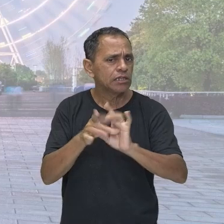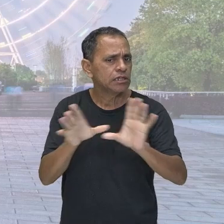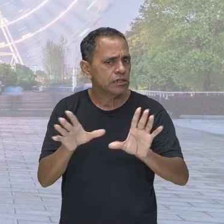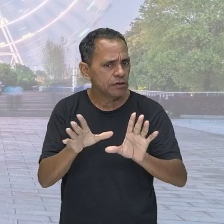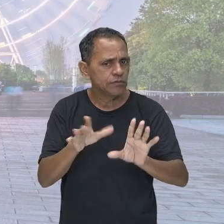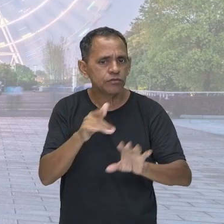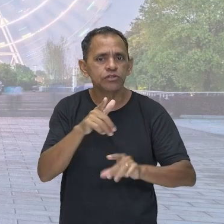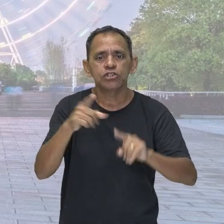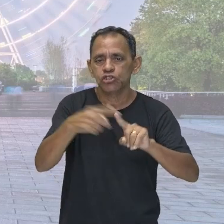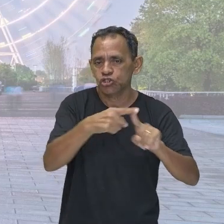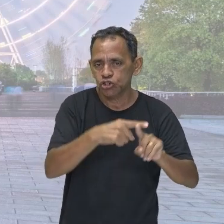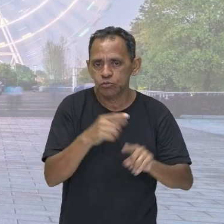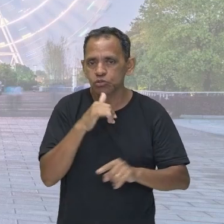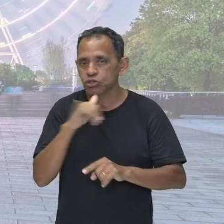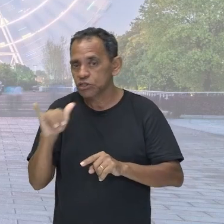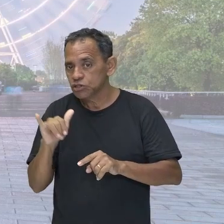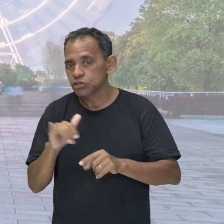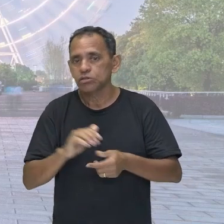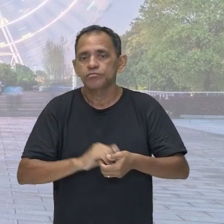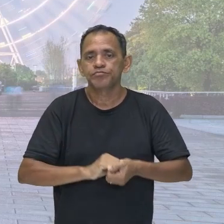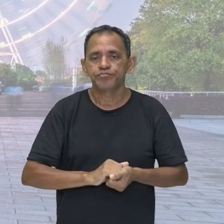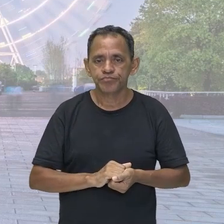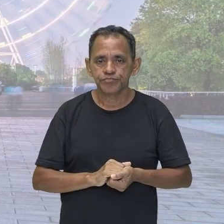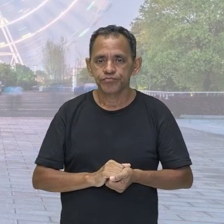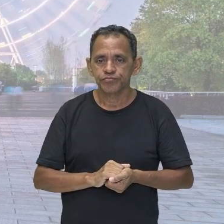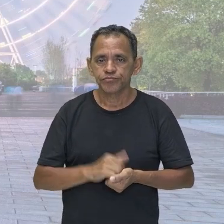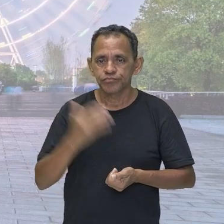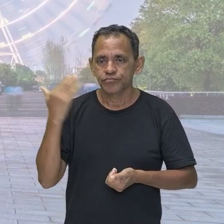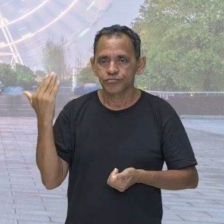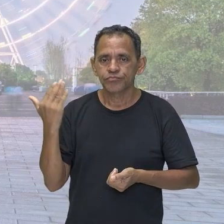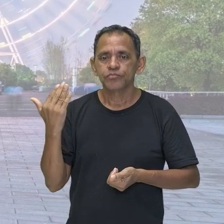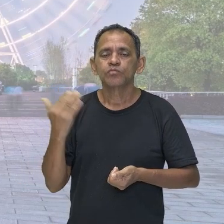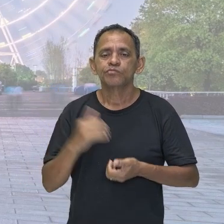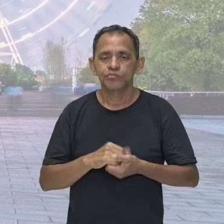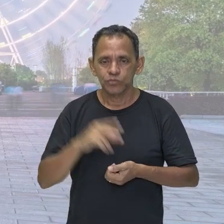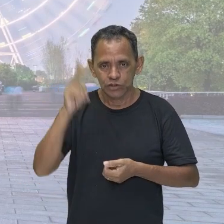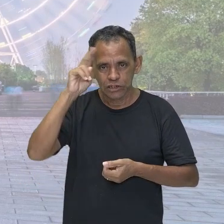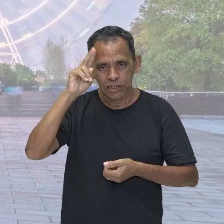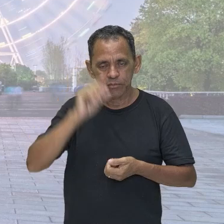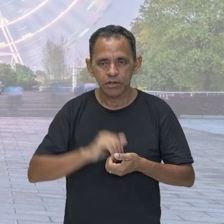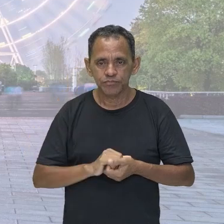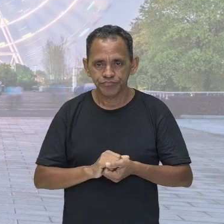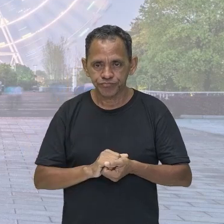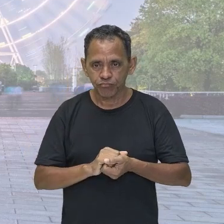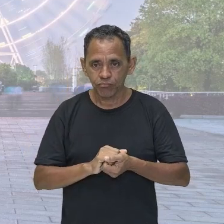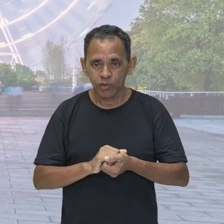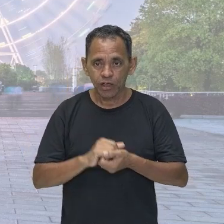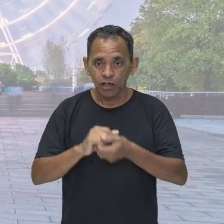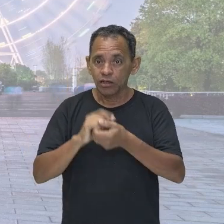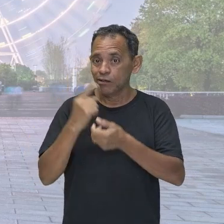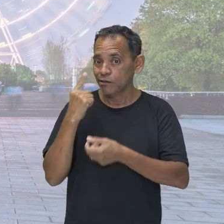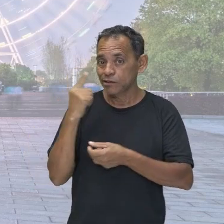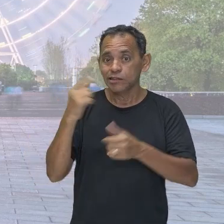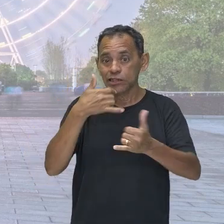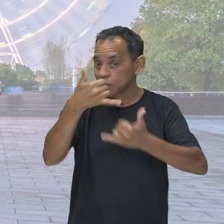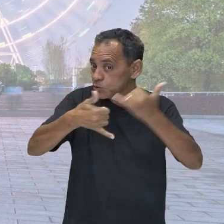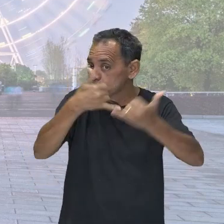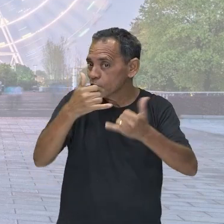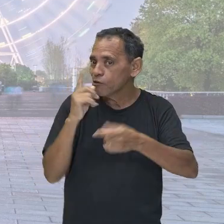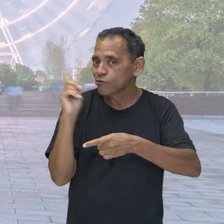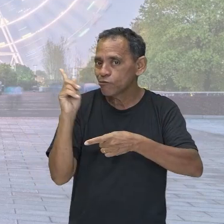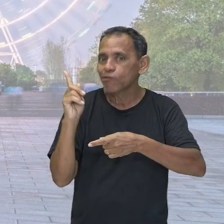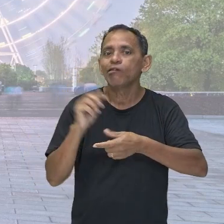o nosso carrinho aqui, na montanha russa. Ele lá em cima no topo dessa montanha russa, né? Ele fica lá